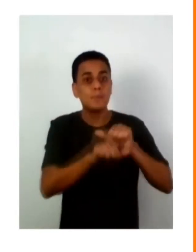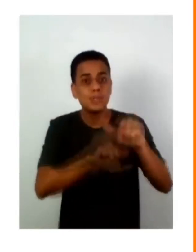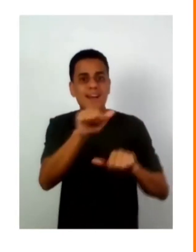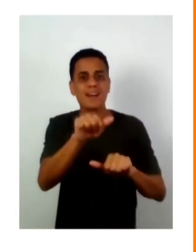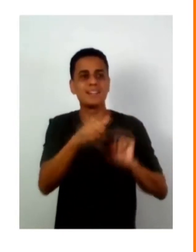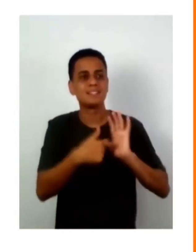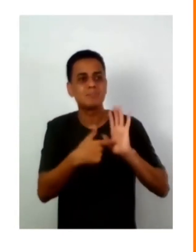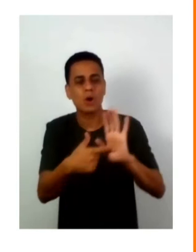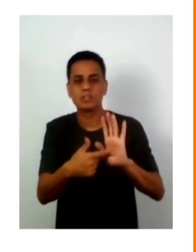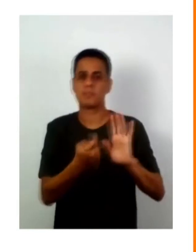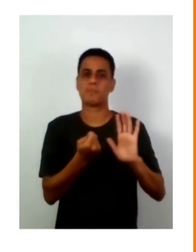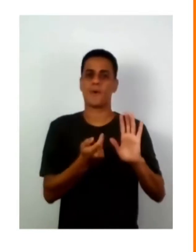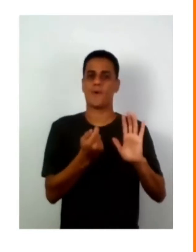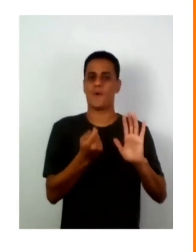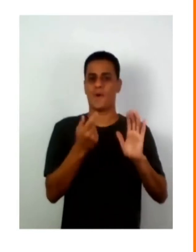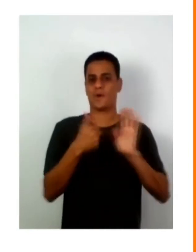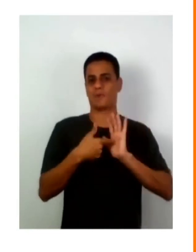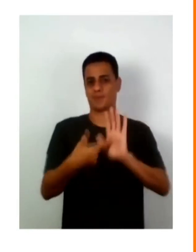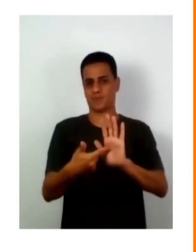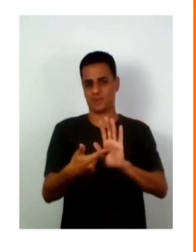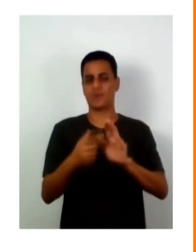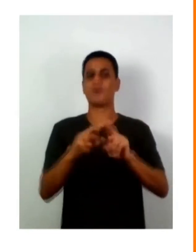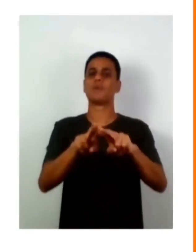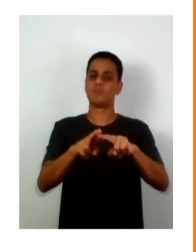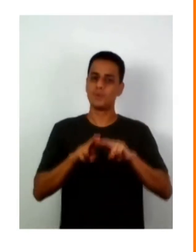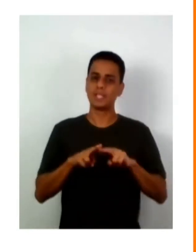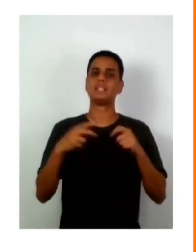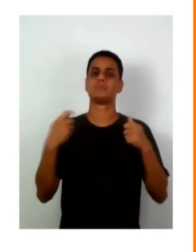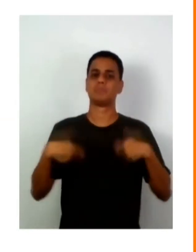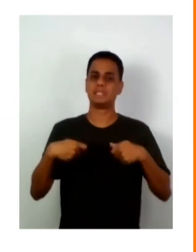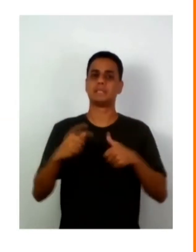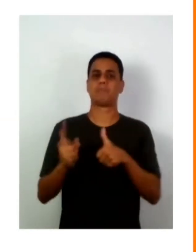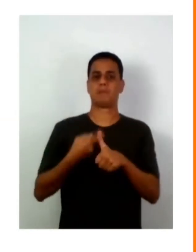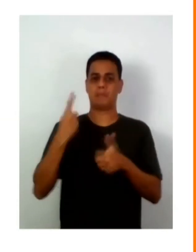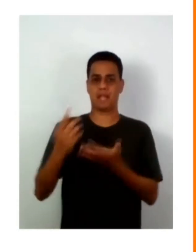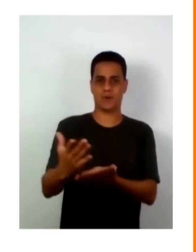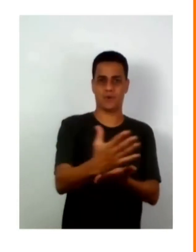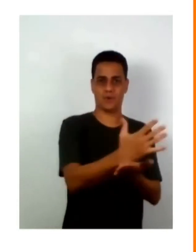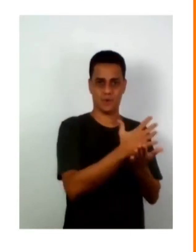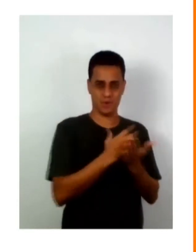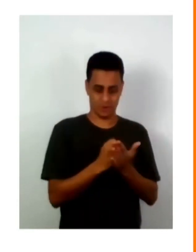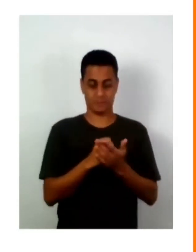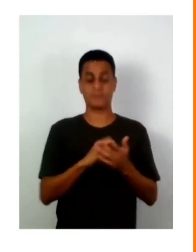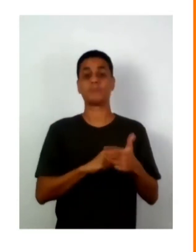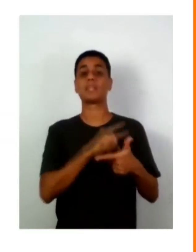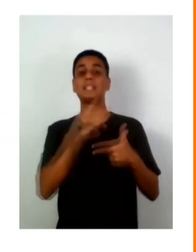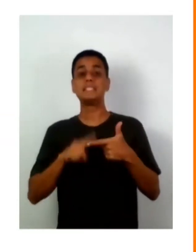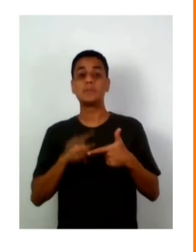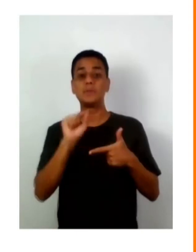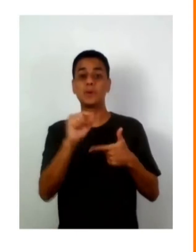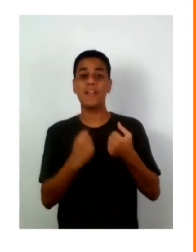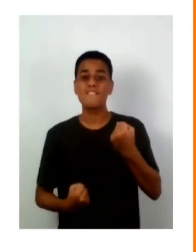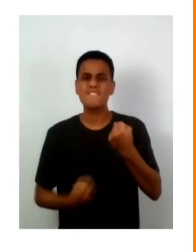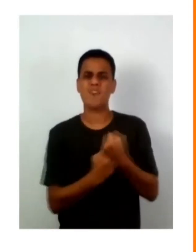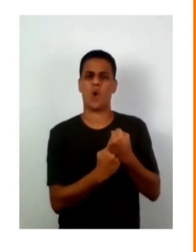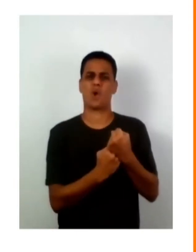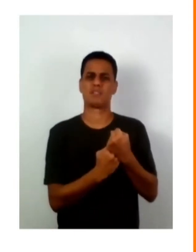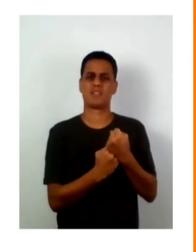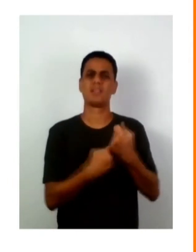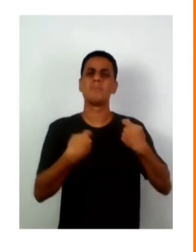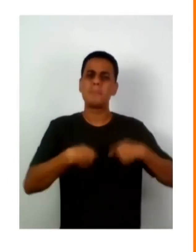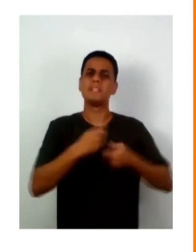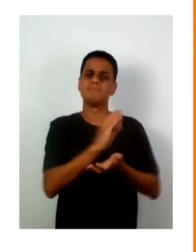as gangues, etc. E essa é a primeira questão a mapear, depois fortalecer porque nós precisamos